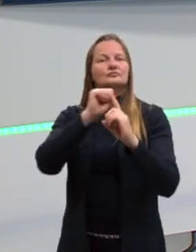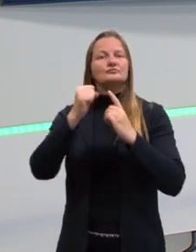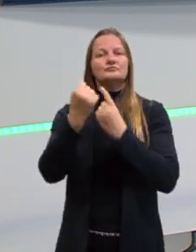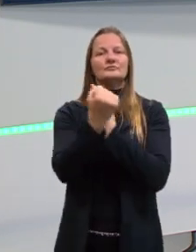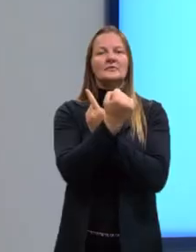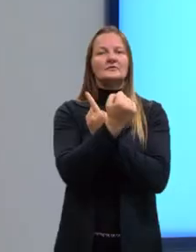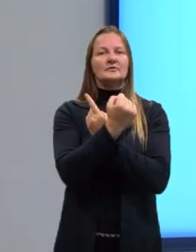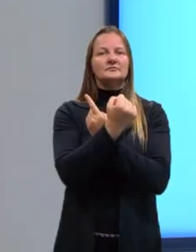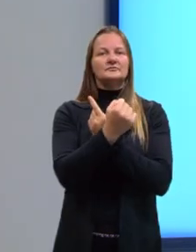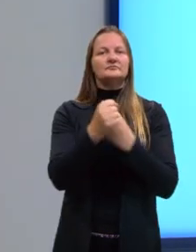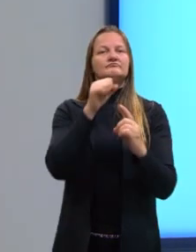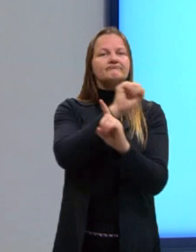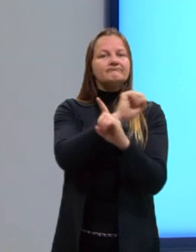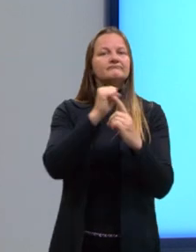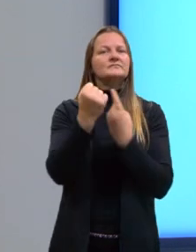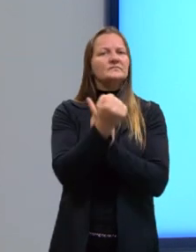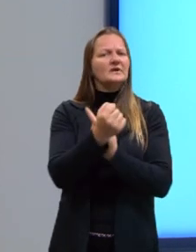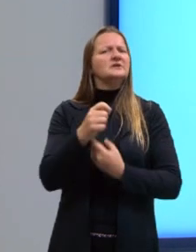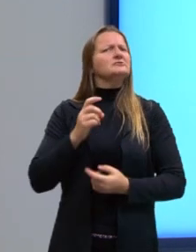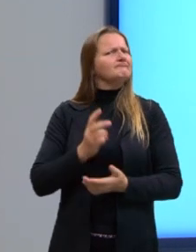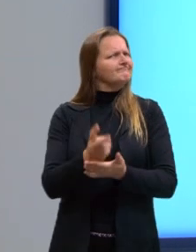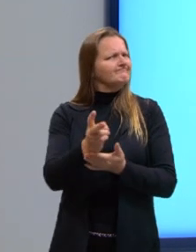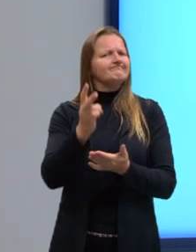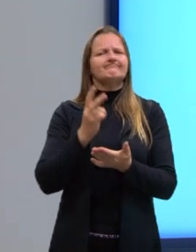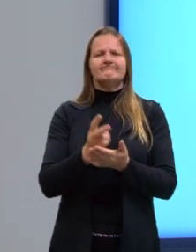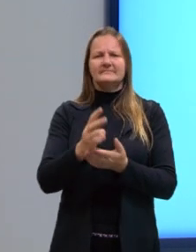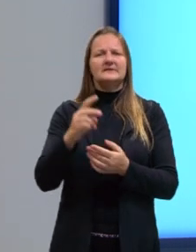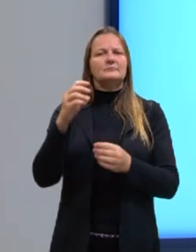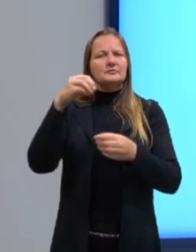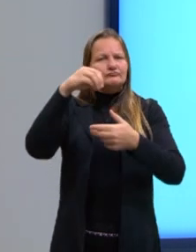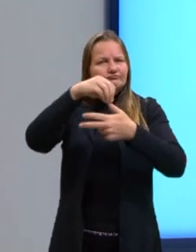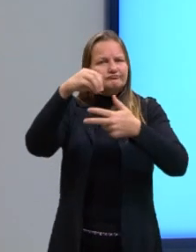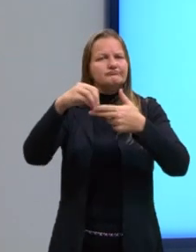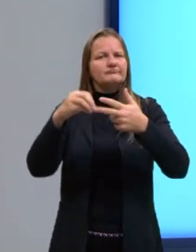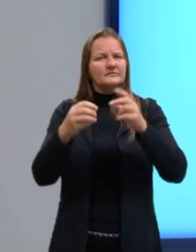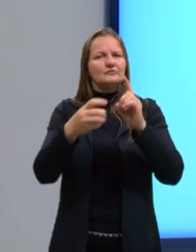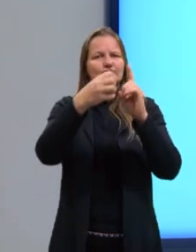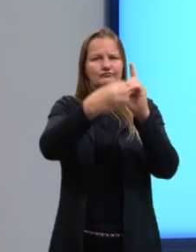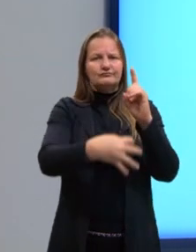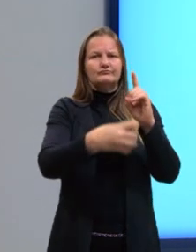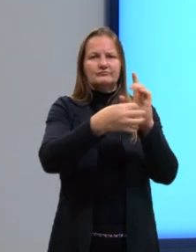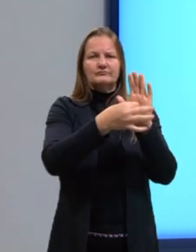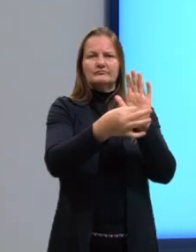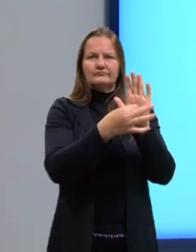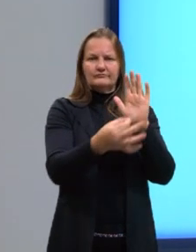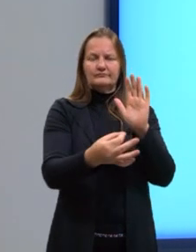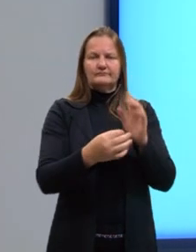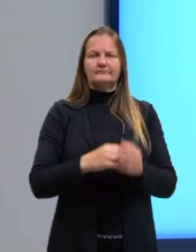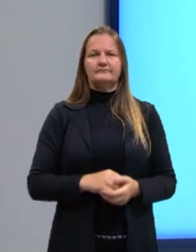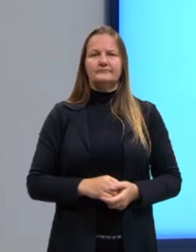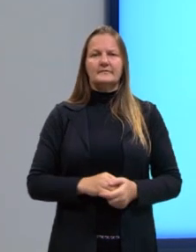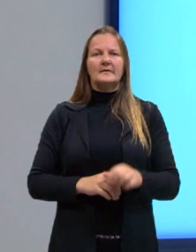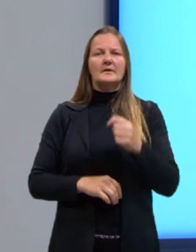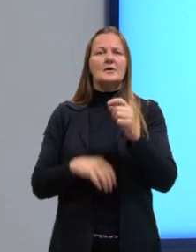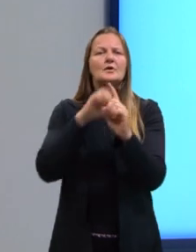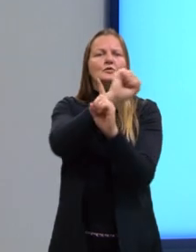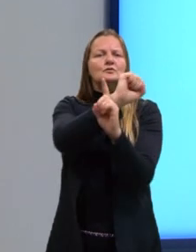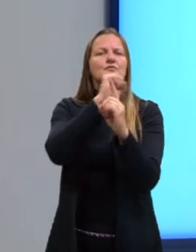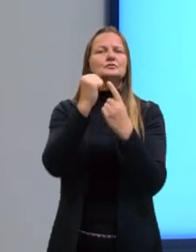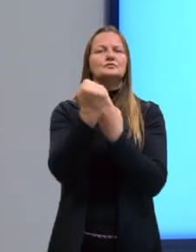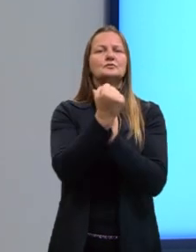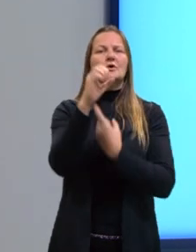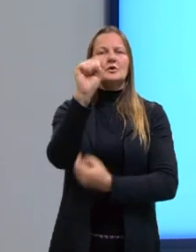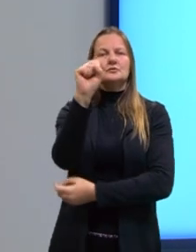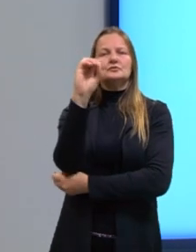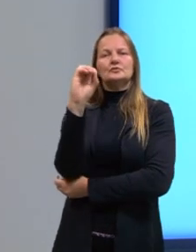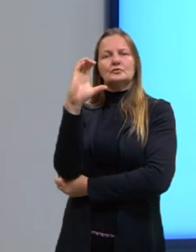É outra palavra que aparece com muita frequência no texto dissertativo, argumentativo. Não é? Porque aí a gente pega